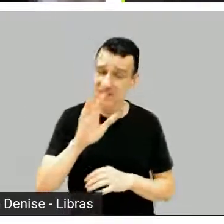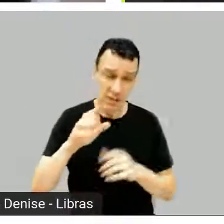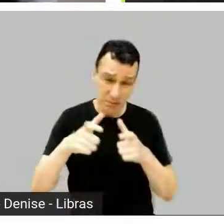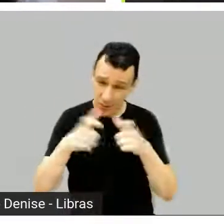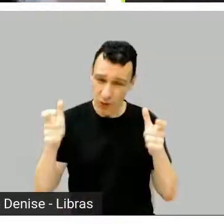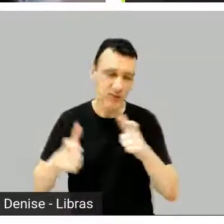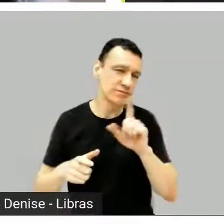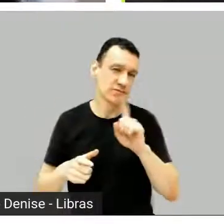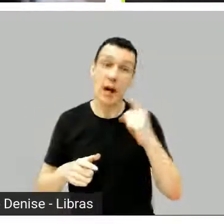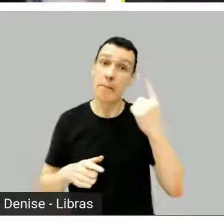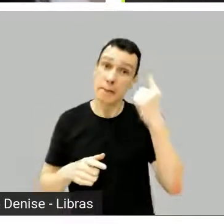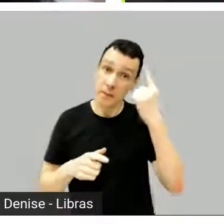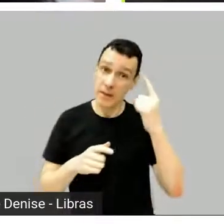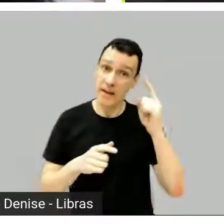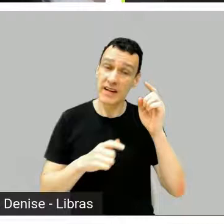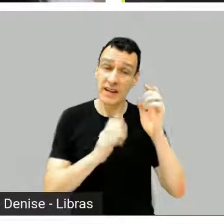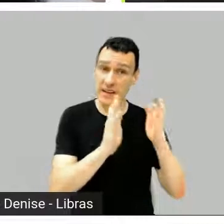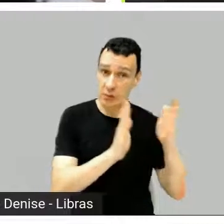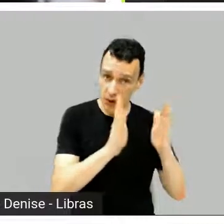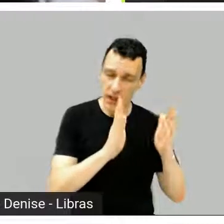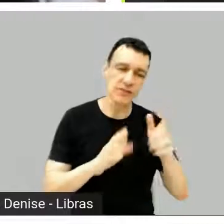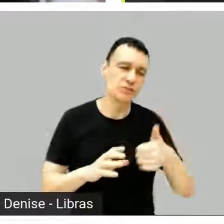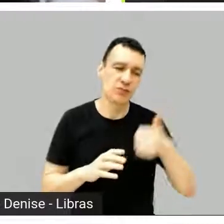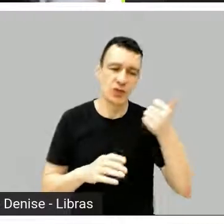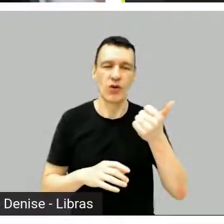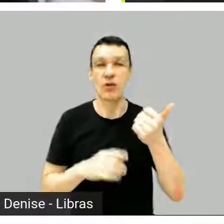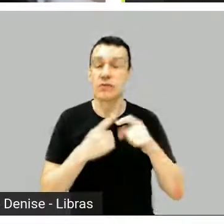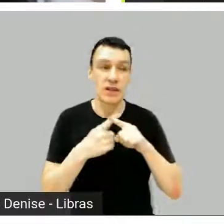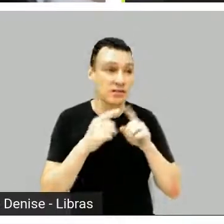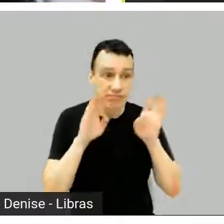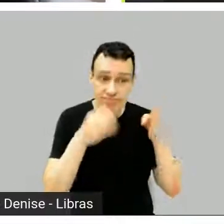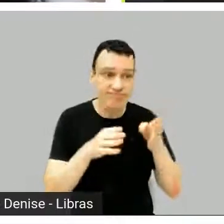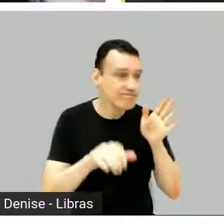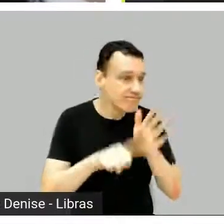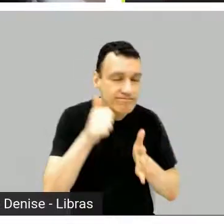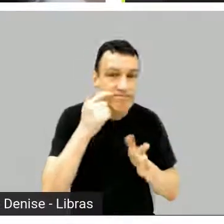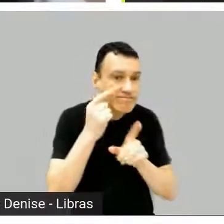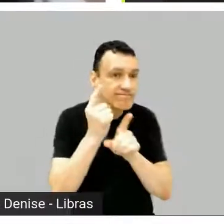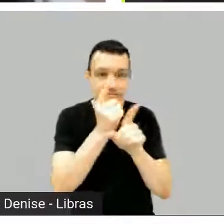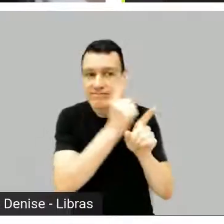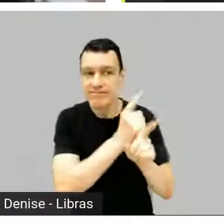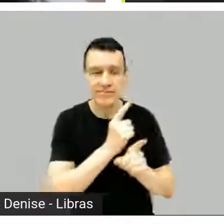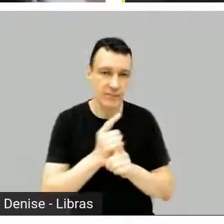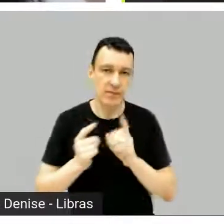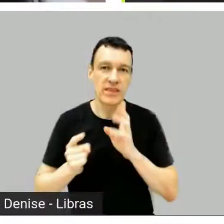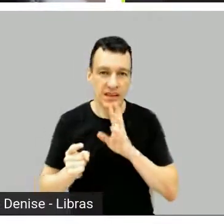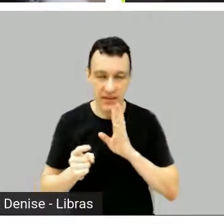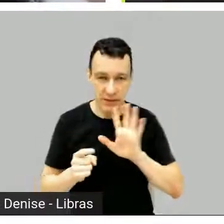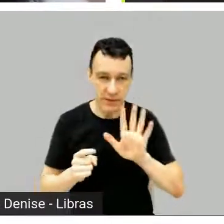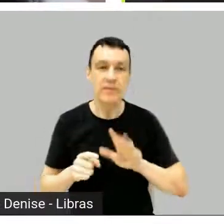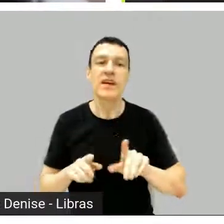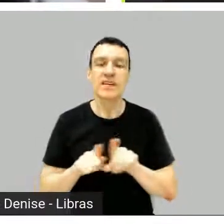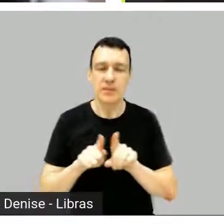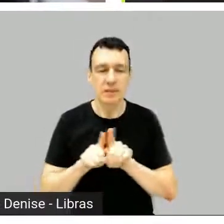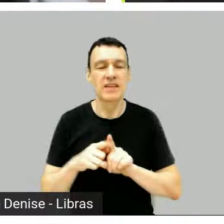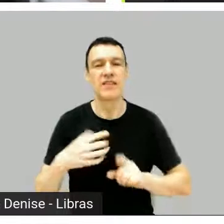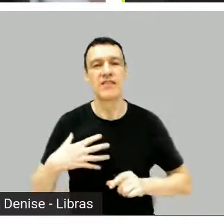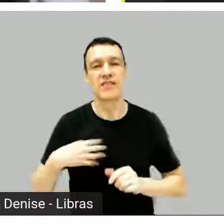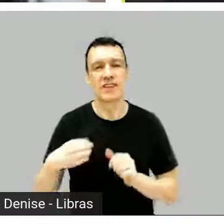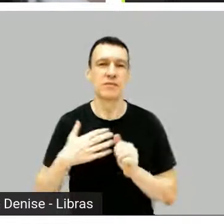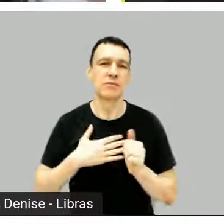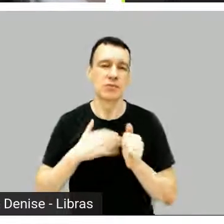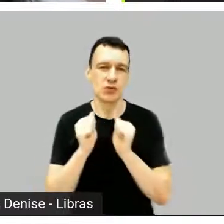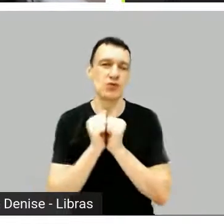enfim, entra naquele universo com tudo, né? E estou assistindo Good Girls também com a minha filha, que ela adora.